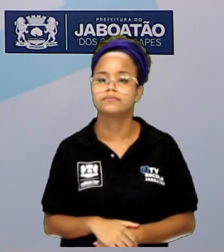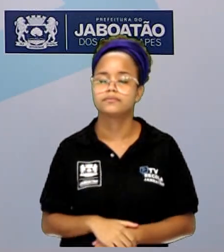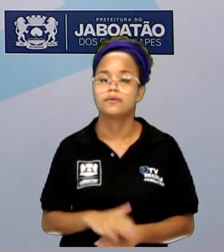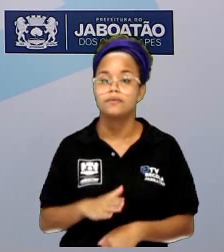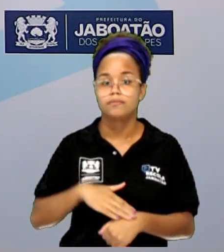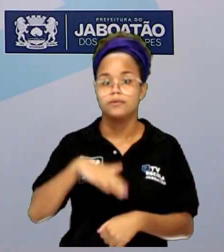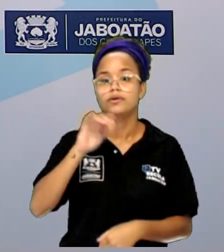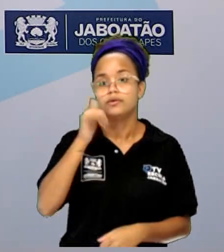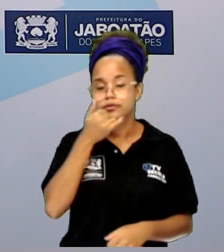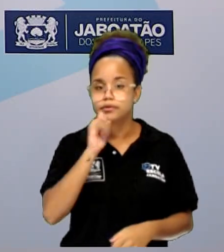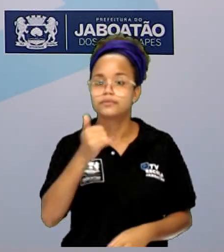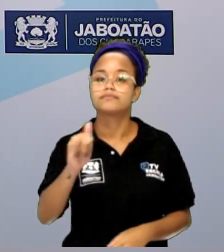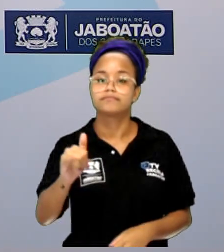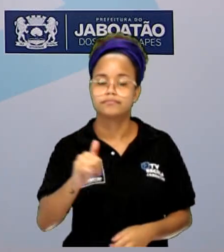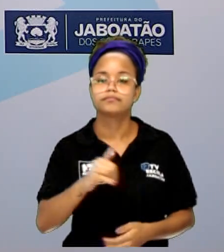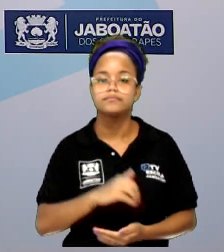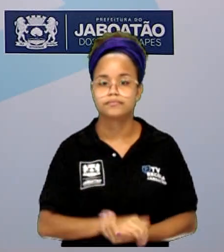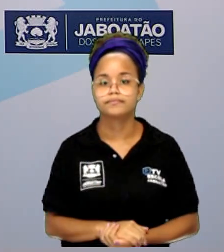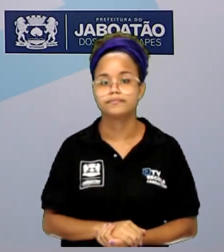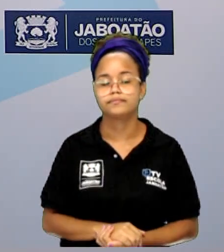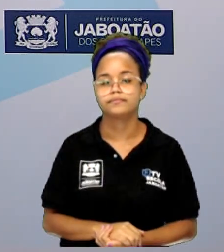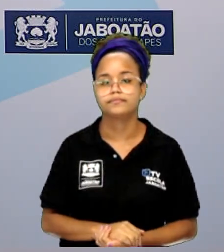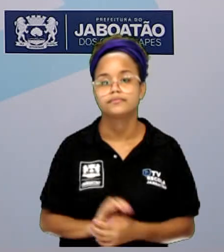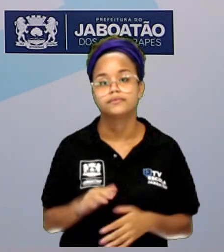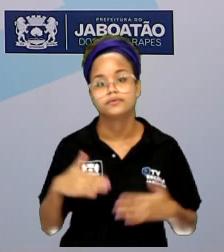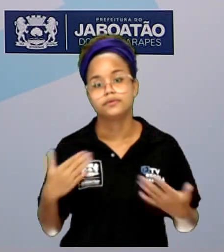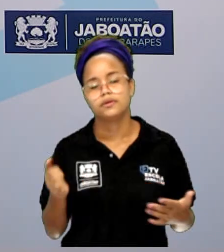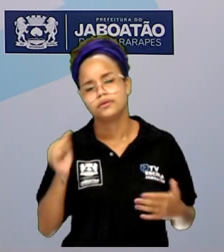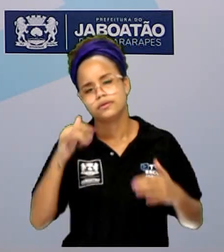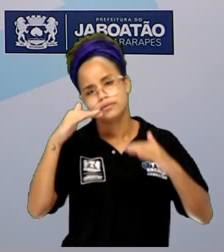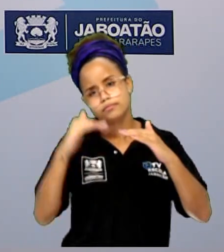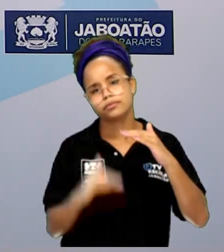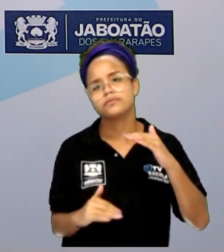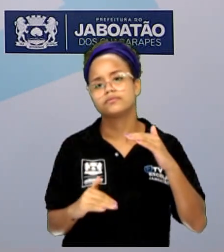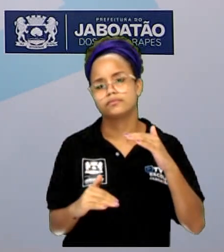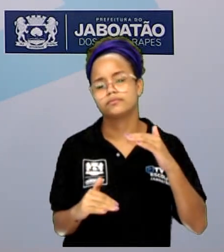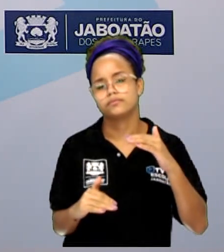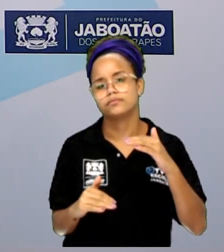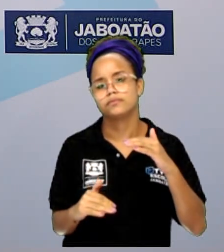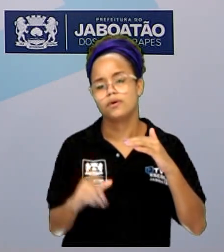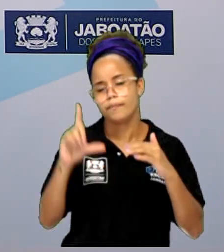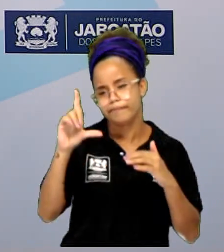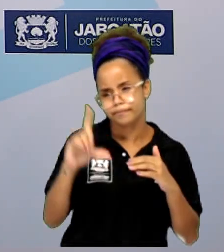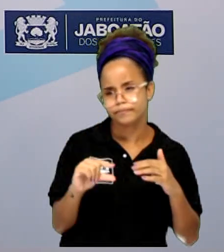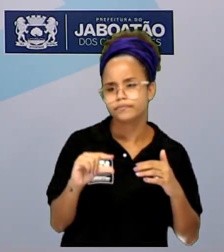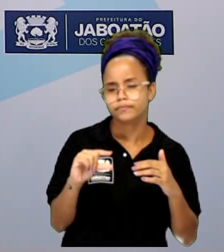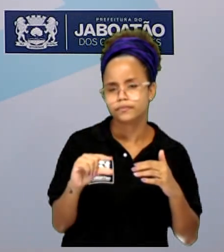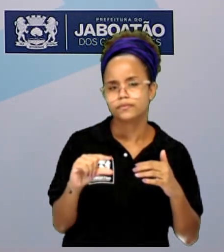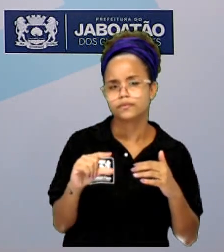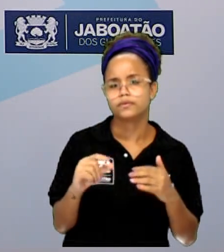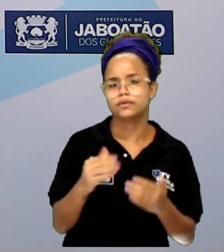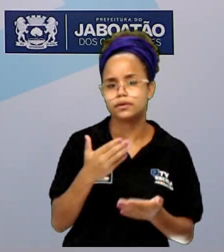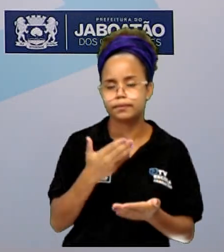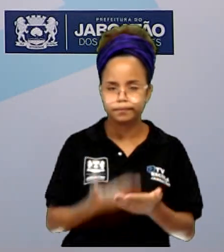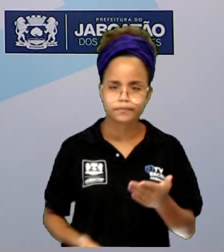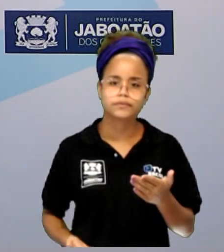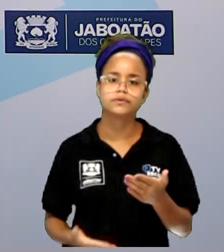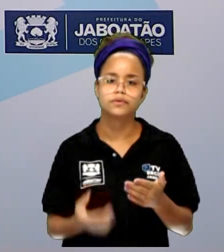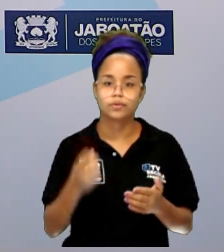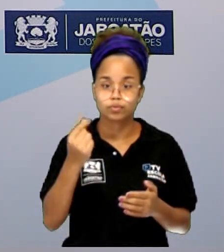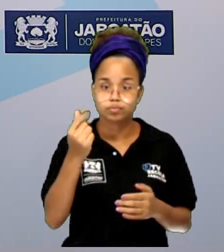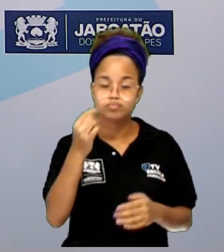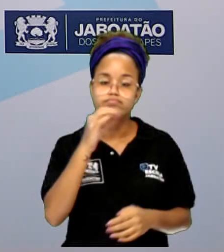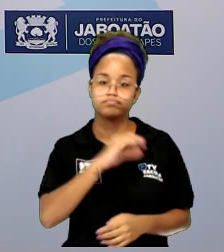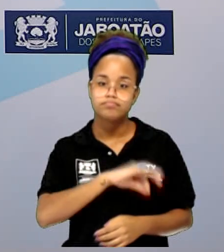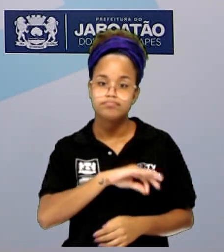energia elétrica. Então, quanto menor essa potência, menor vai ser o gasto também lá na conta de luz no